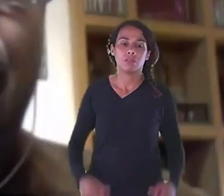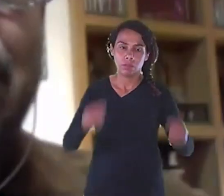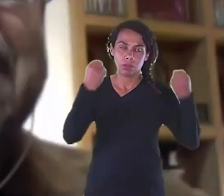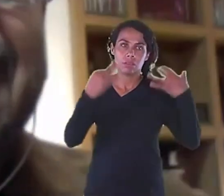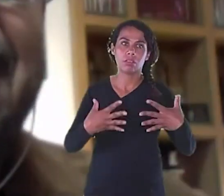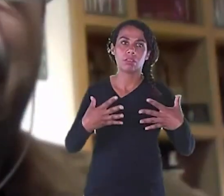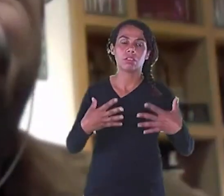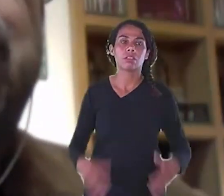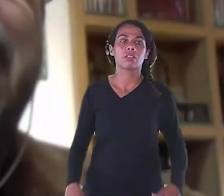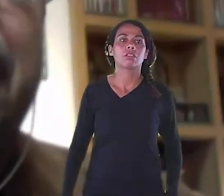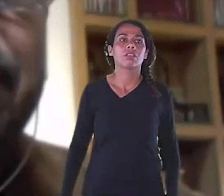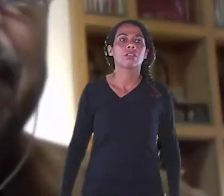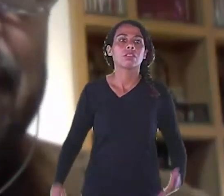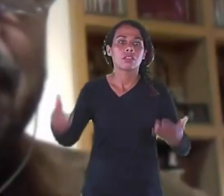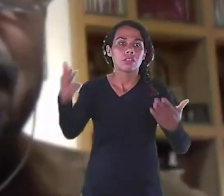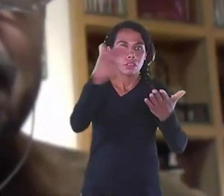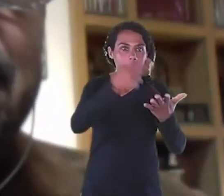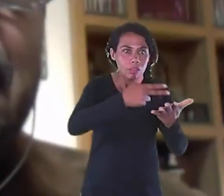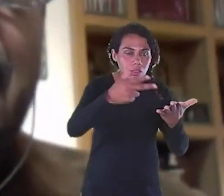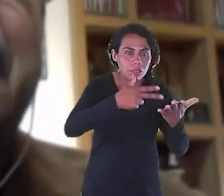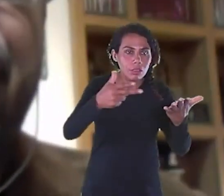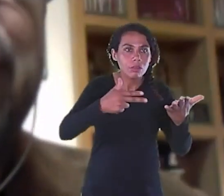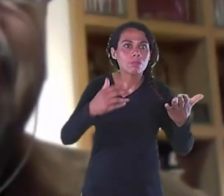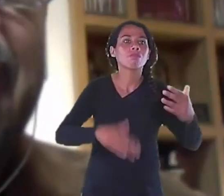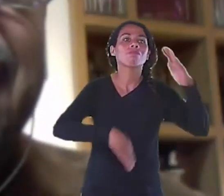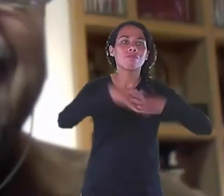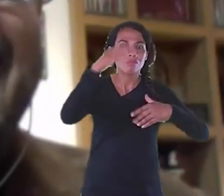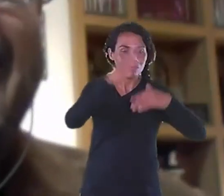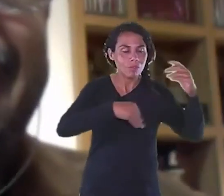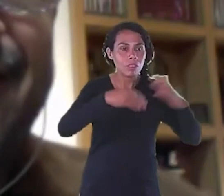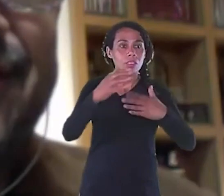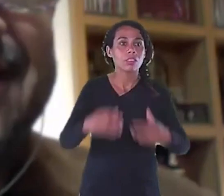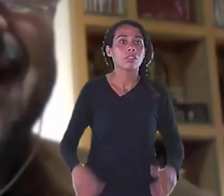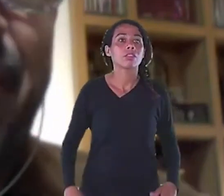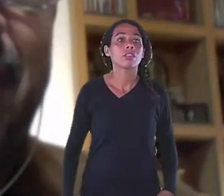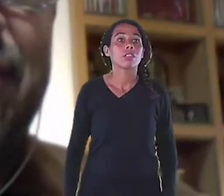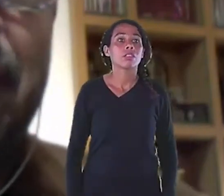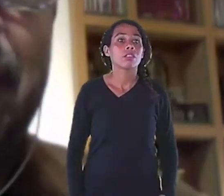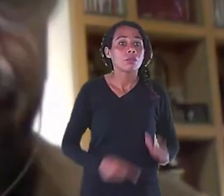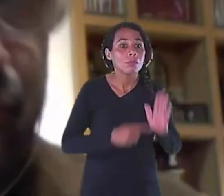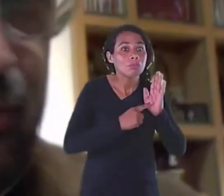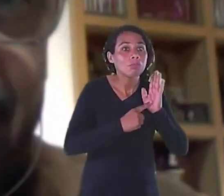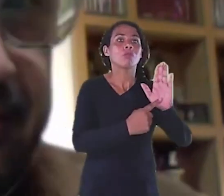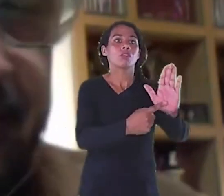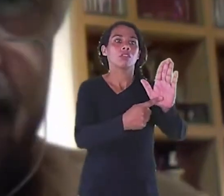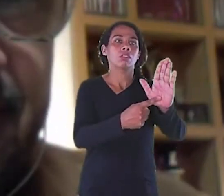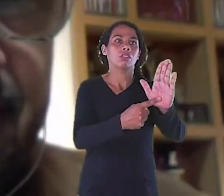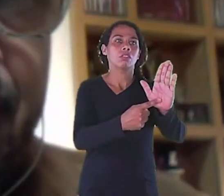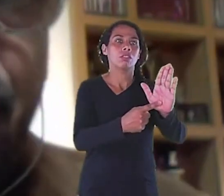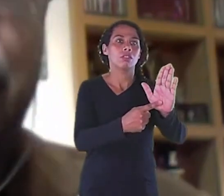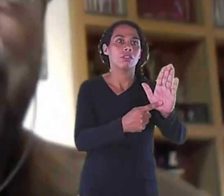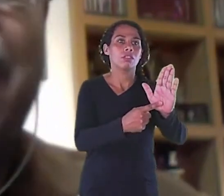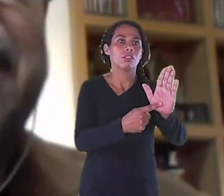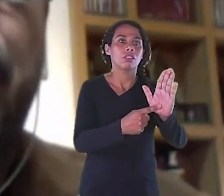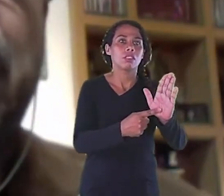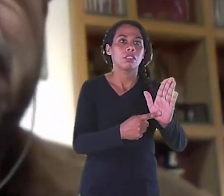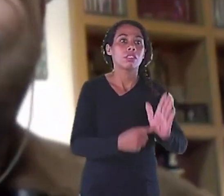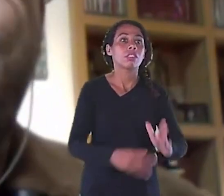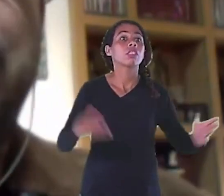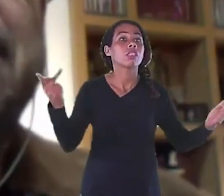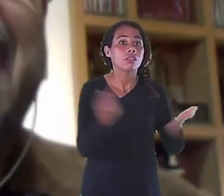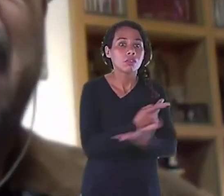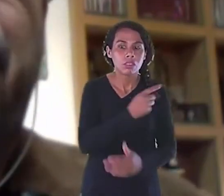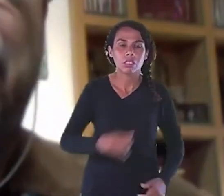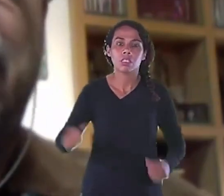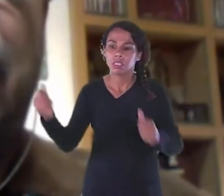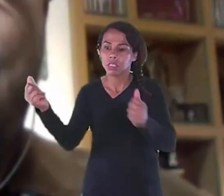síntese, o design tem que funcionar. Ele tem que funcionar. A arte, necessariamente, não tem que funcionar. Vou te dar um exemplo.